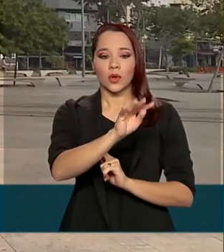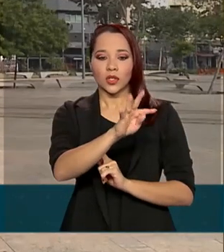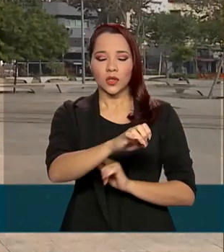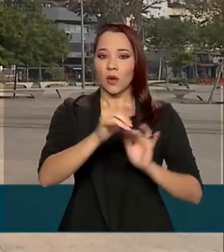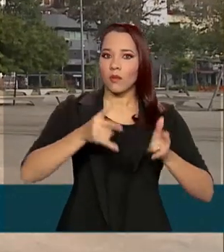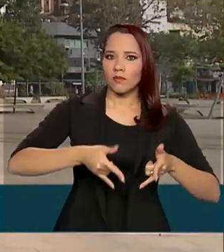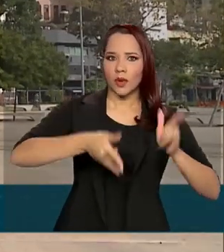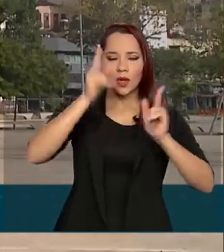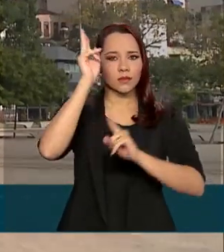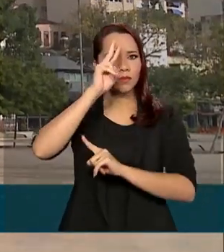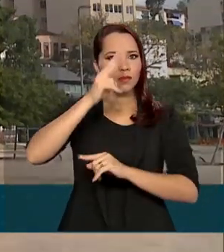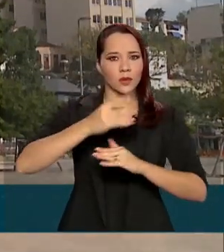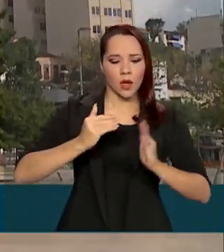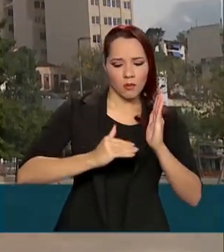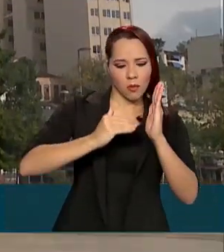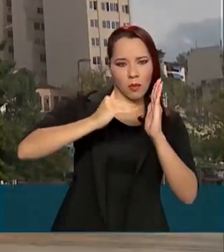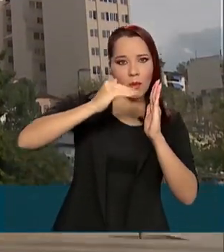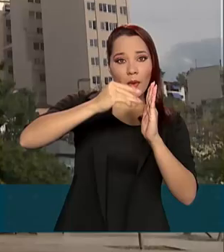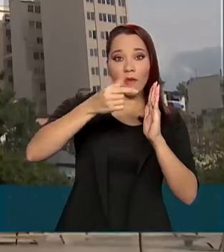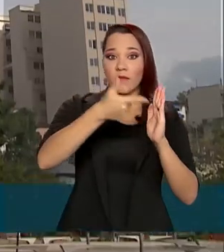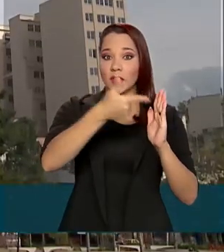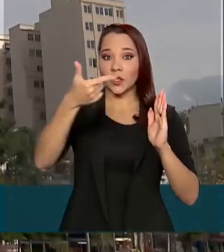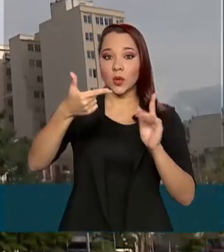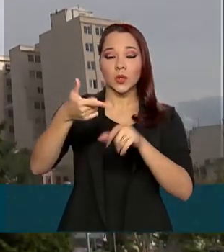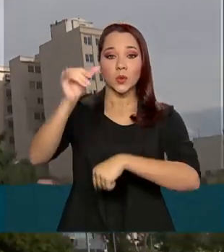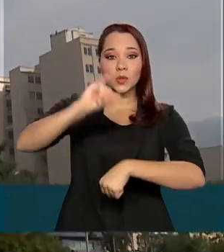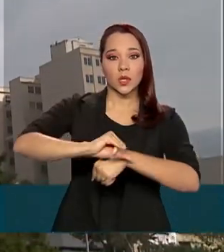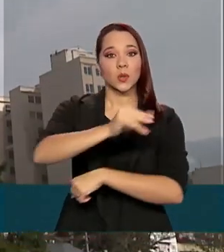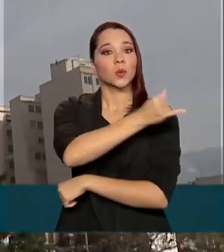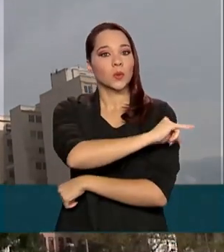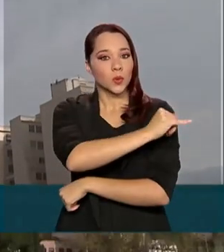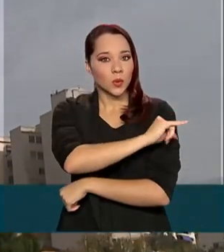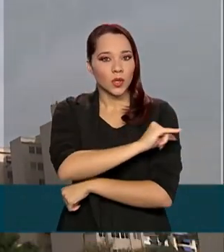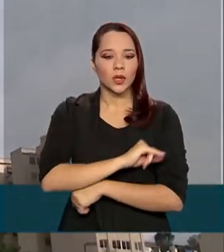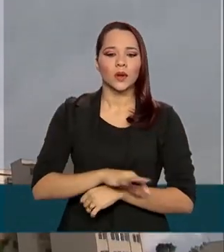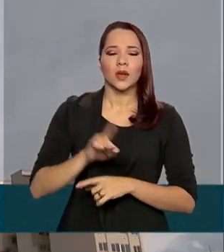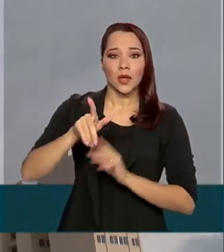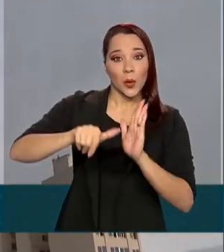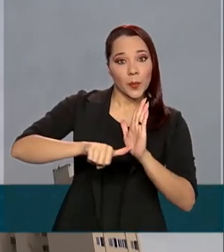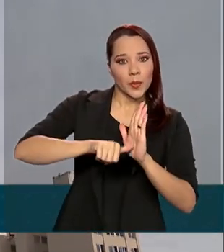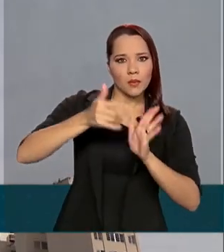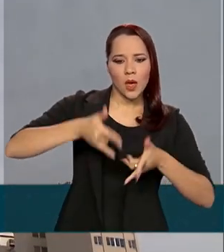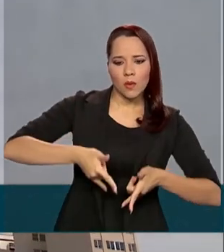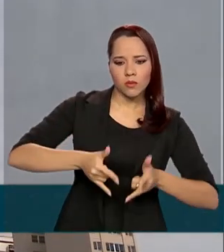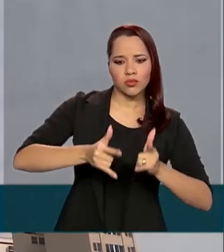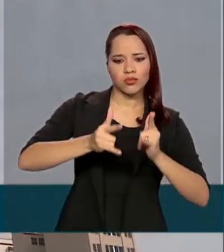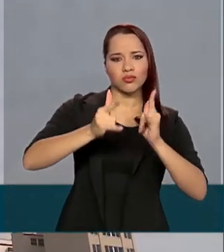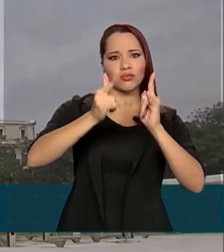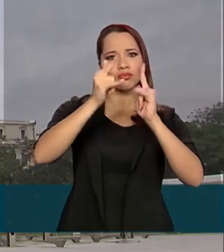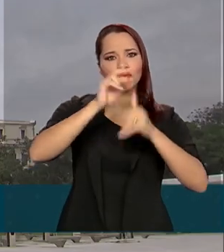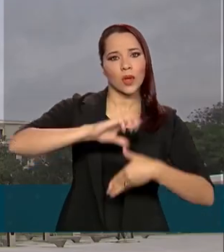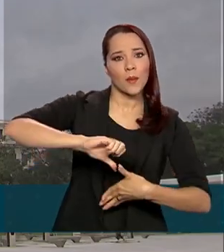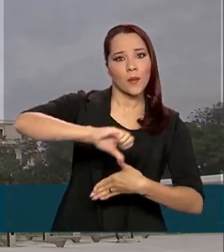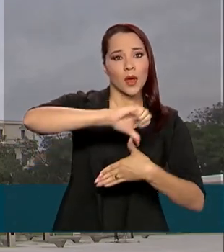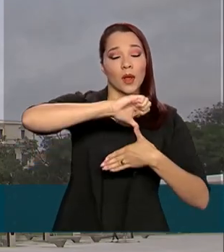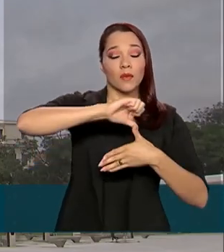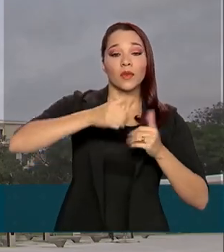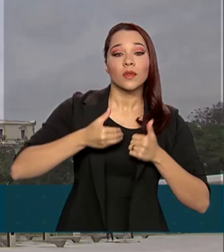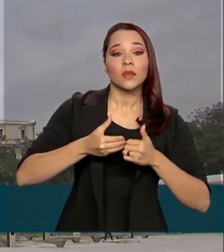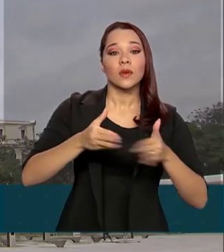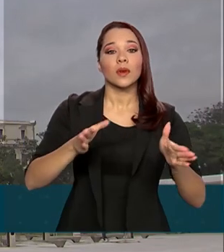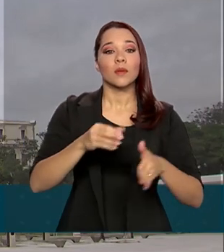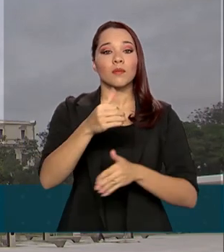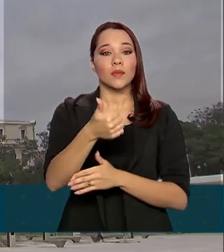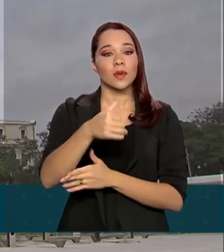histórico de 22 andares no centro aqui do Rio de Janeiro. Conhecido como o primeiro arranha-céu da América Latina, ele foi inaugurado em